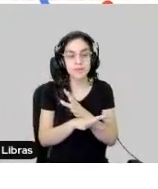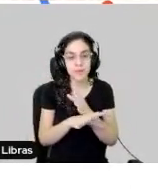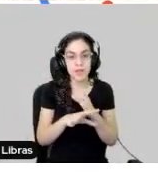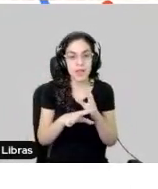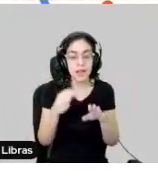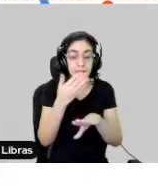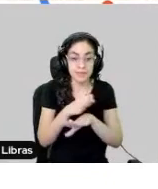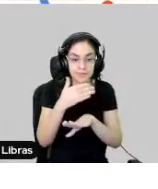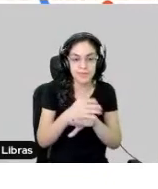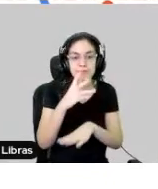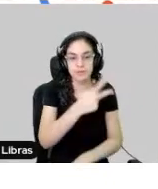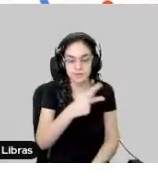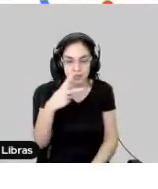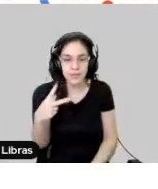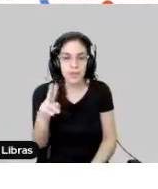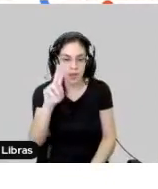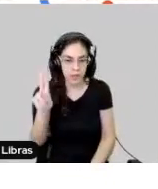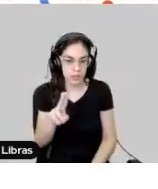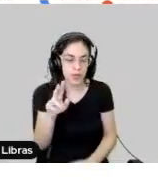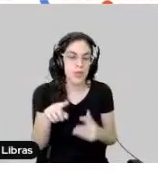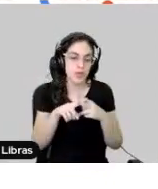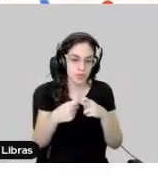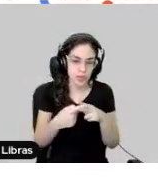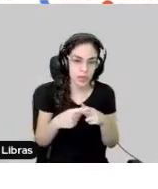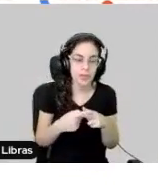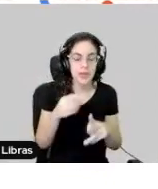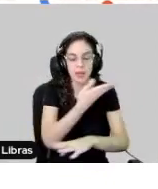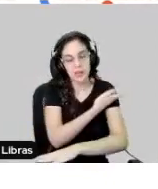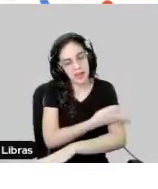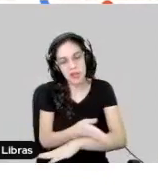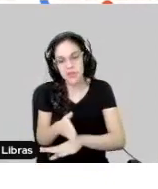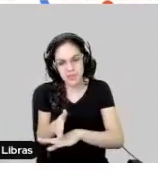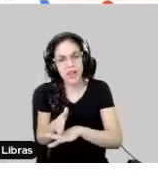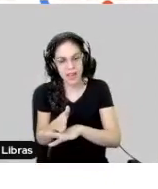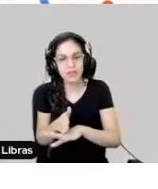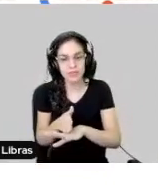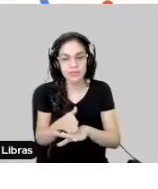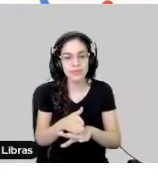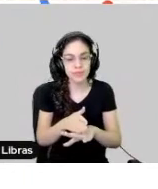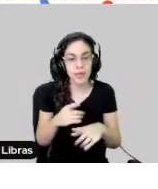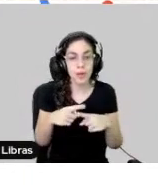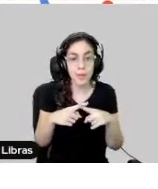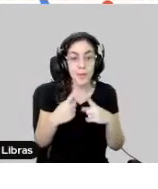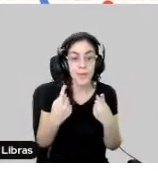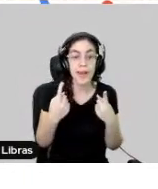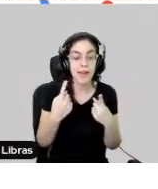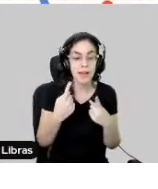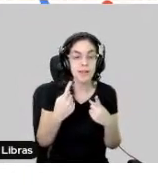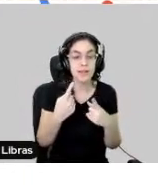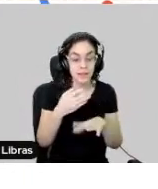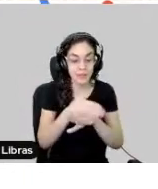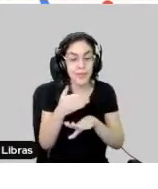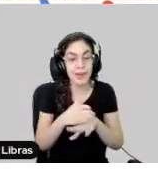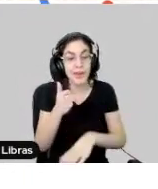dos professores para o uso das ferramentas e já eram acostumados a usar, a utilizar. Mas nós tivemos que capacitar ainda mais